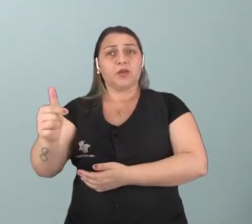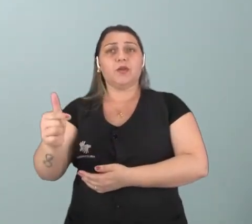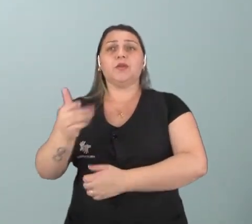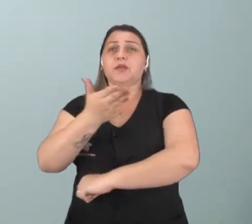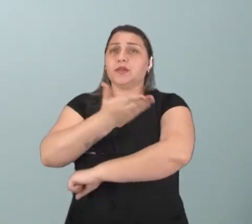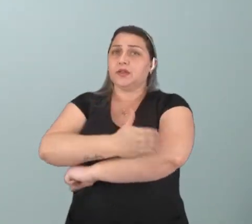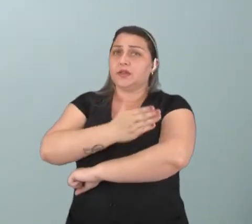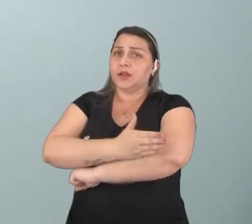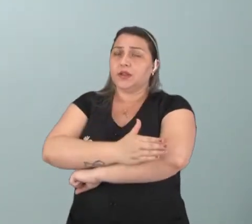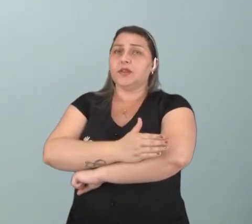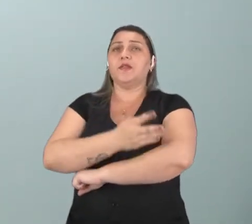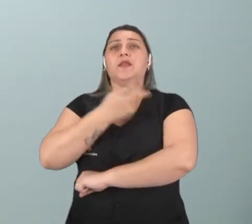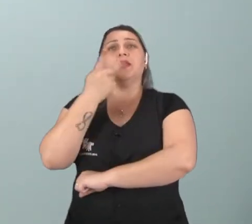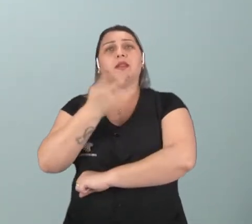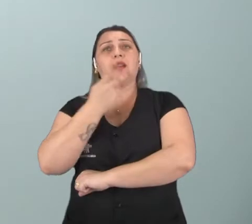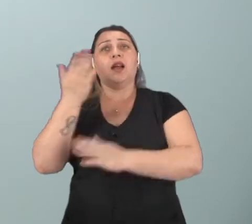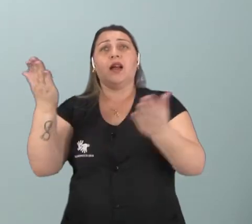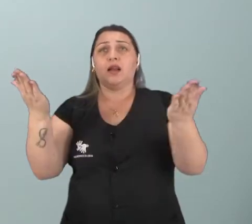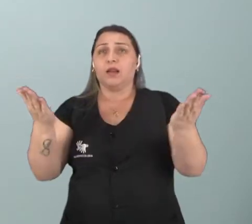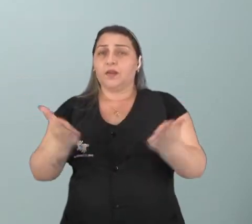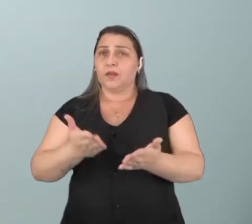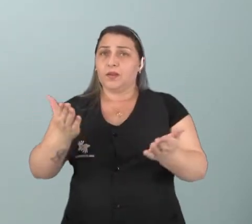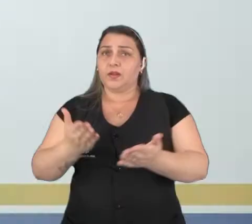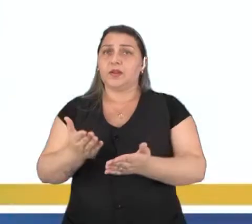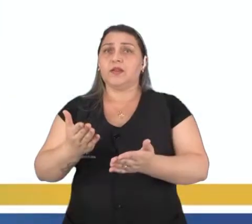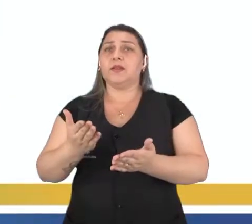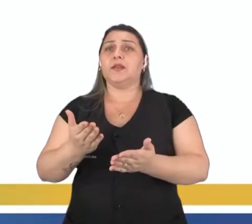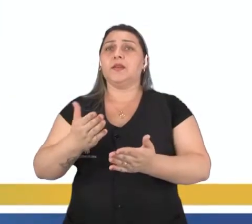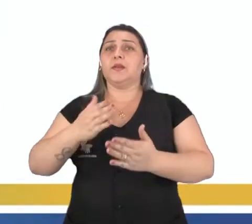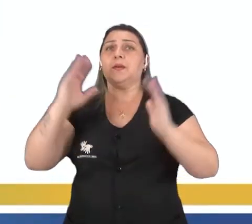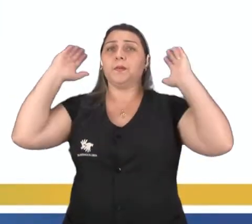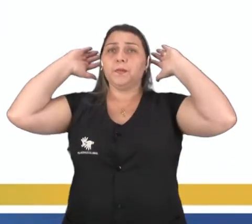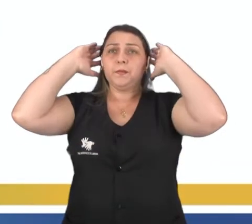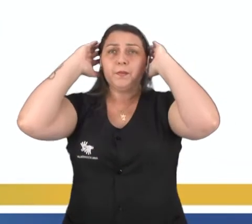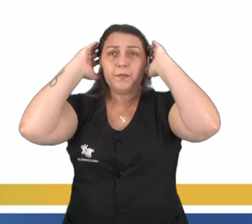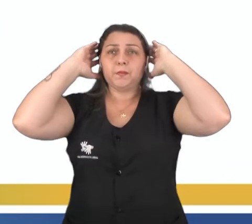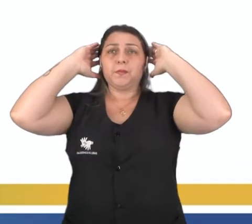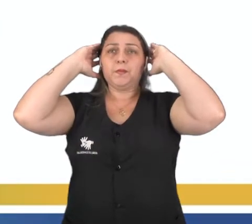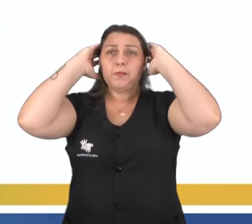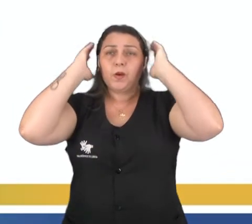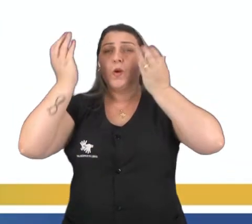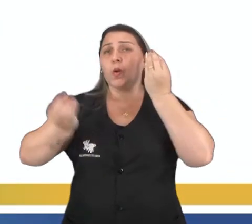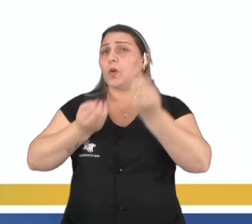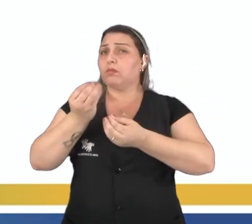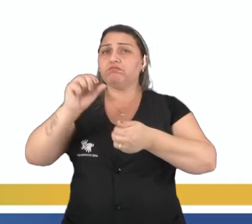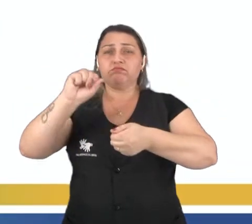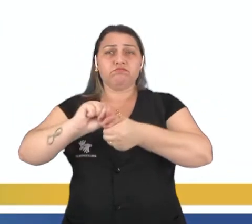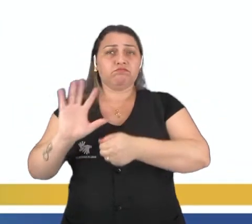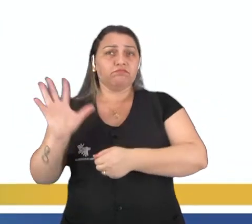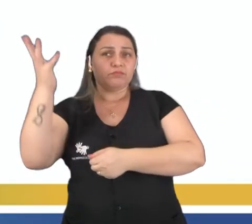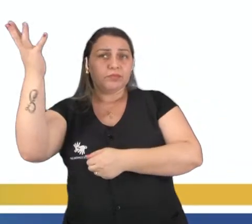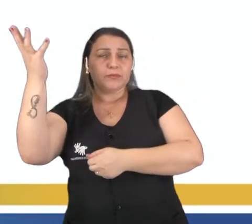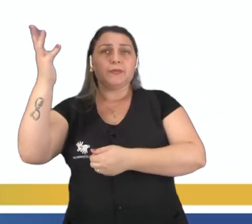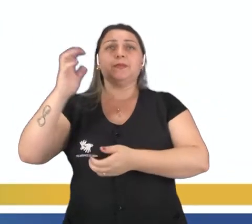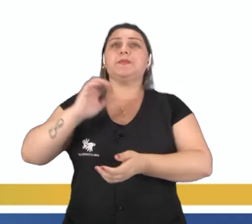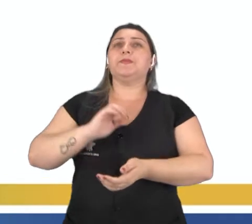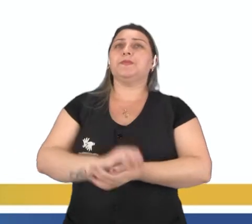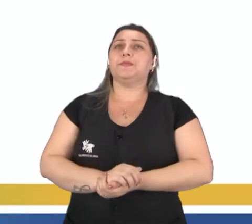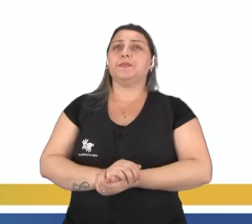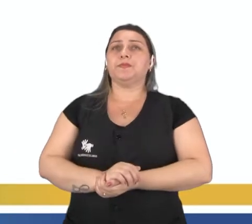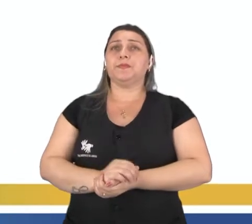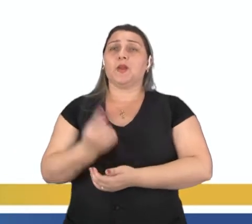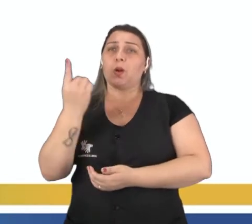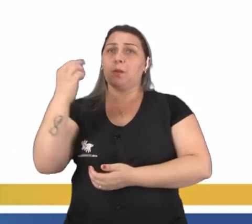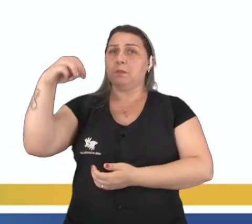testes. Vamos falar um pouquinho sobre o teste de abdominal agora. Como é que é feito, né? O teste de abdominal